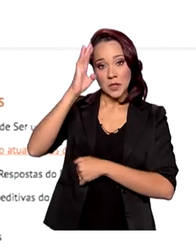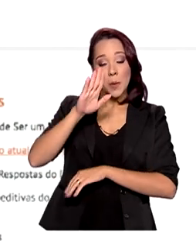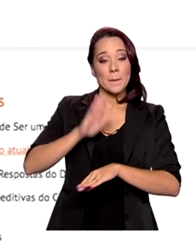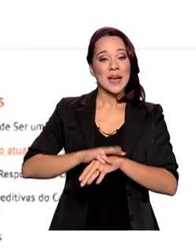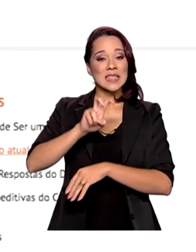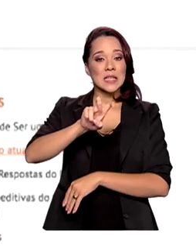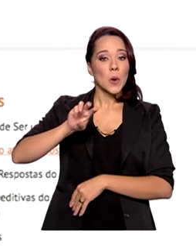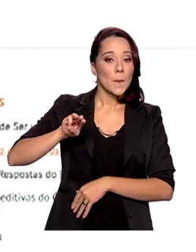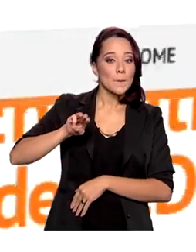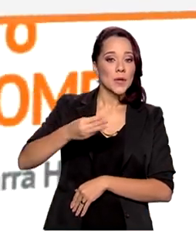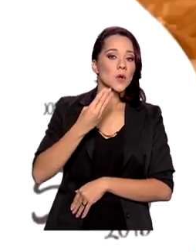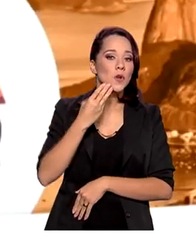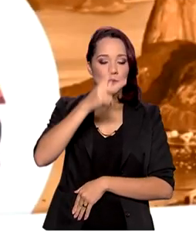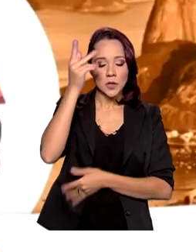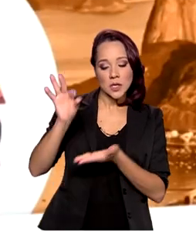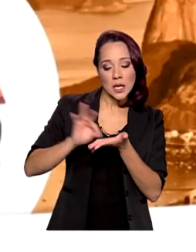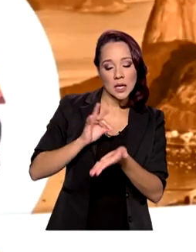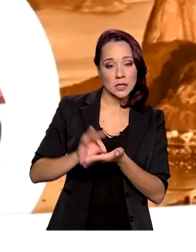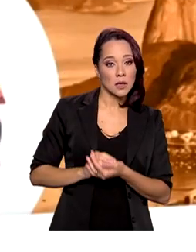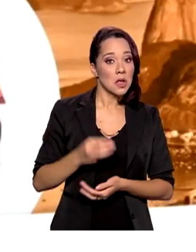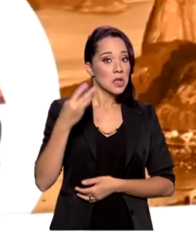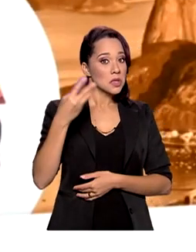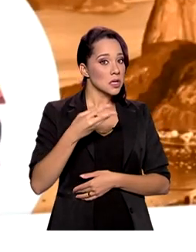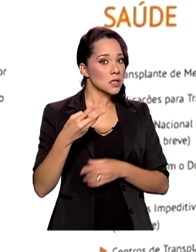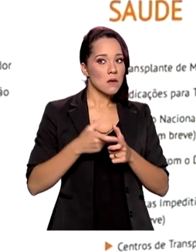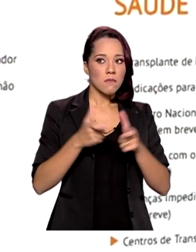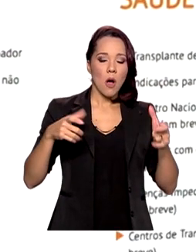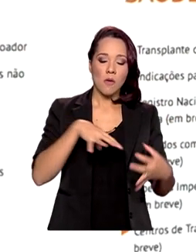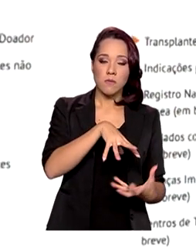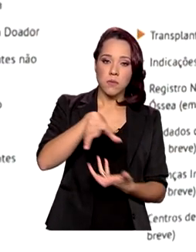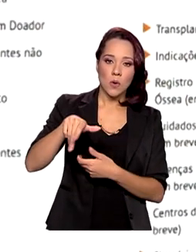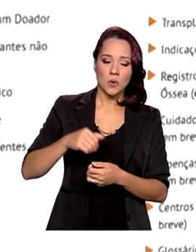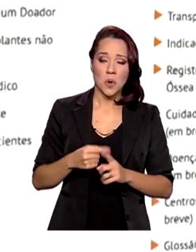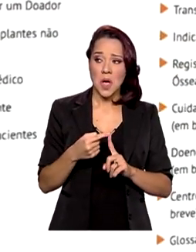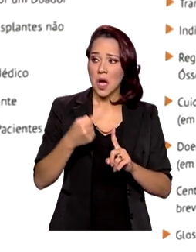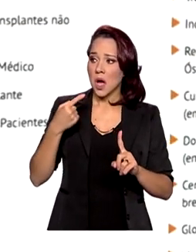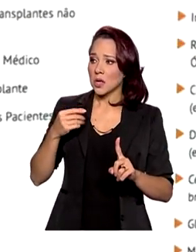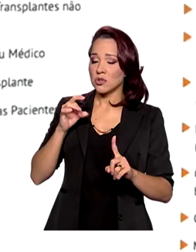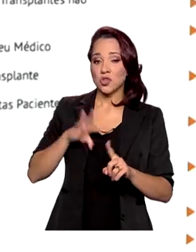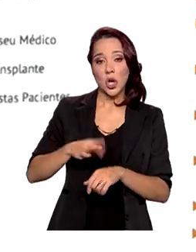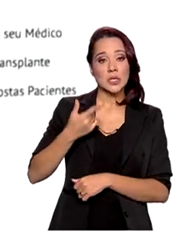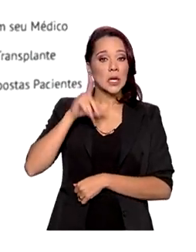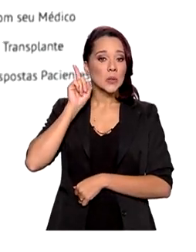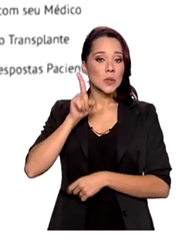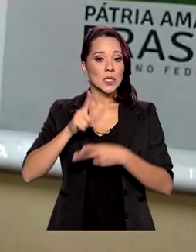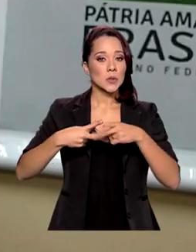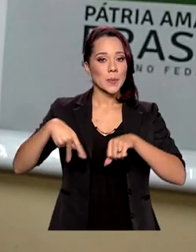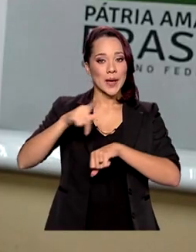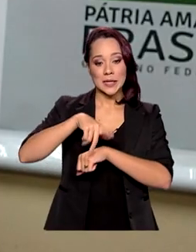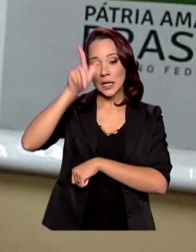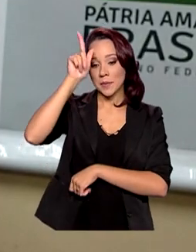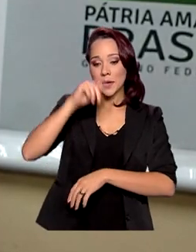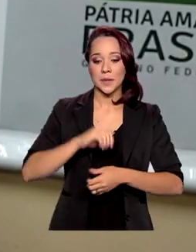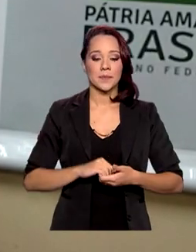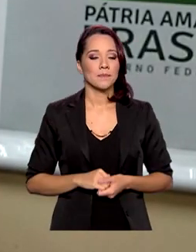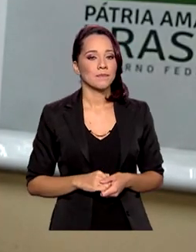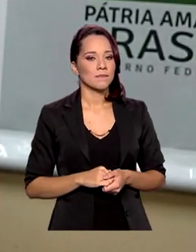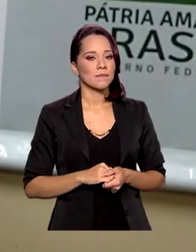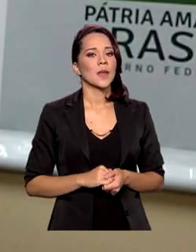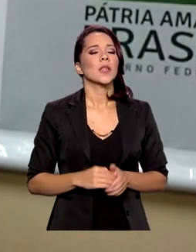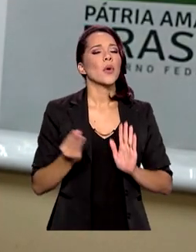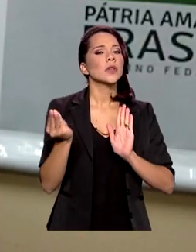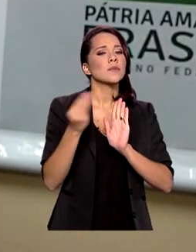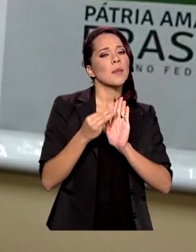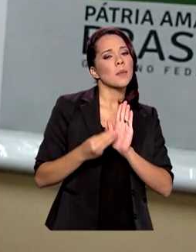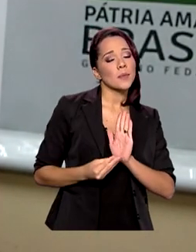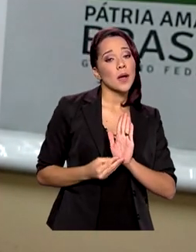mil cadastrados e é o terceiro maior do mundo, atrás apenas dos Estados Unidos e da Alemanha. Esse registro, na verdade,